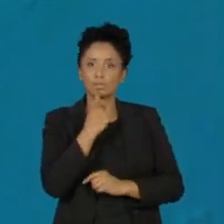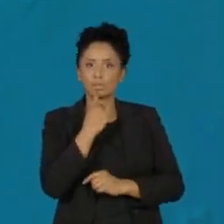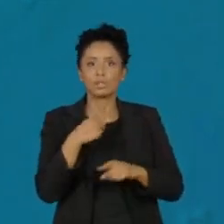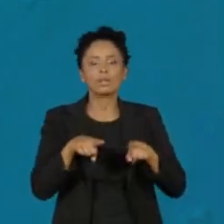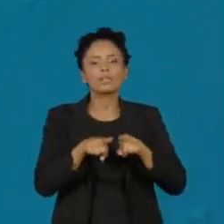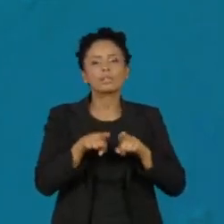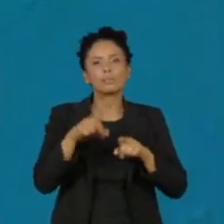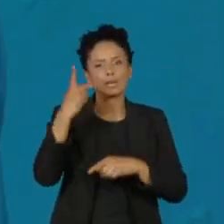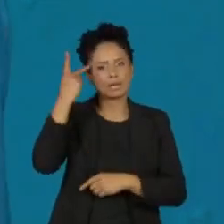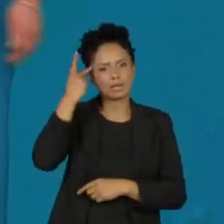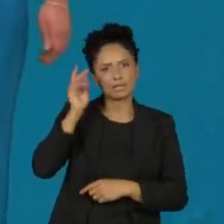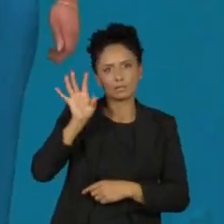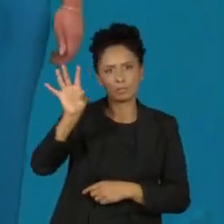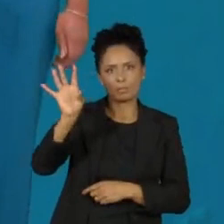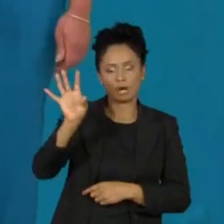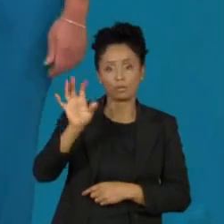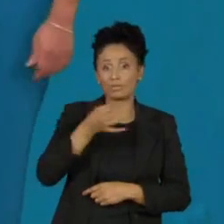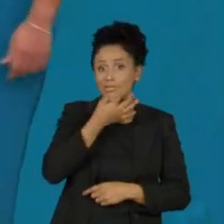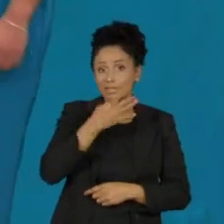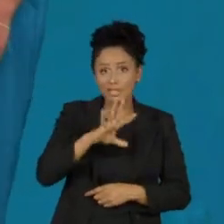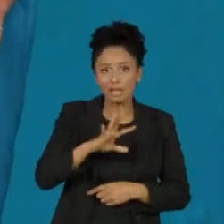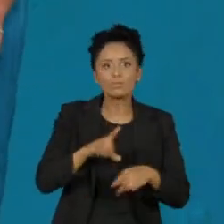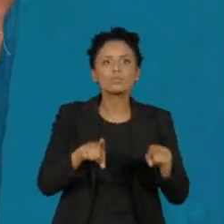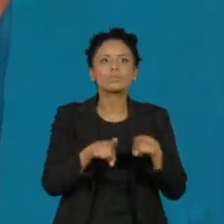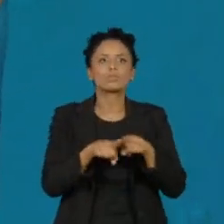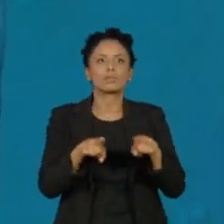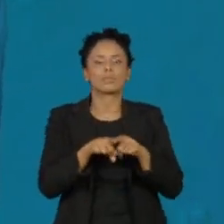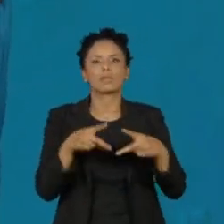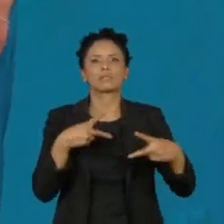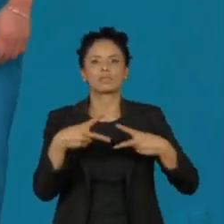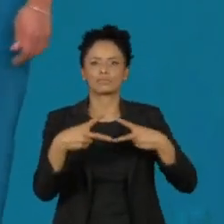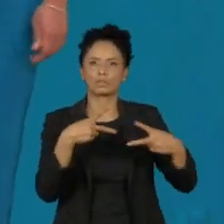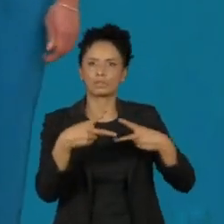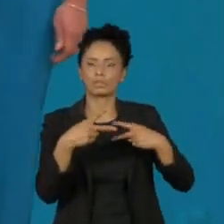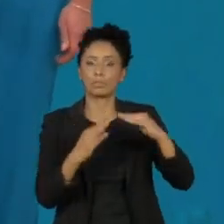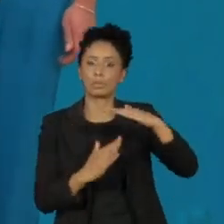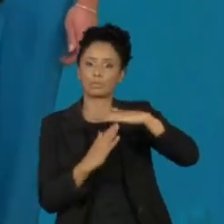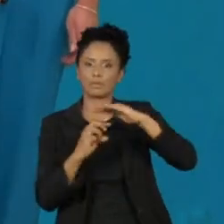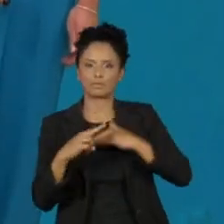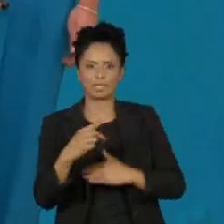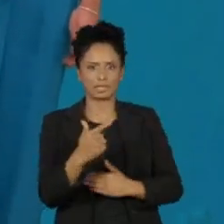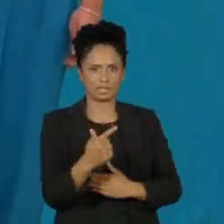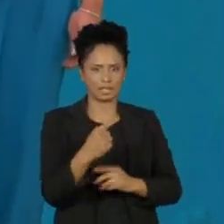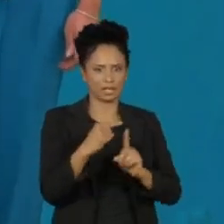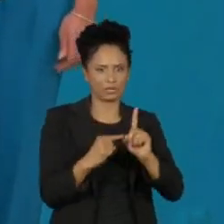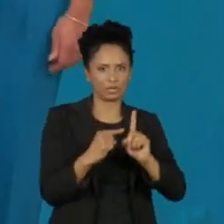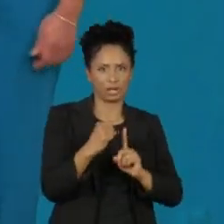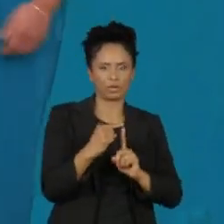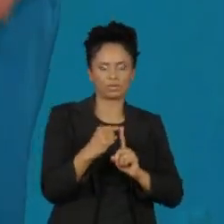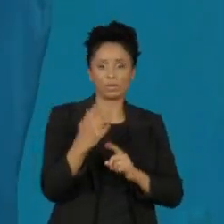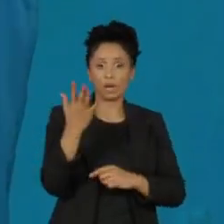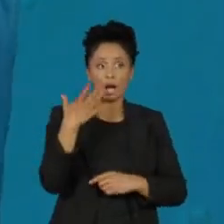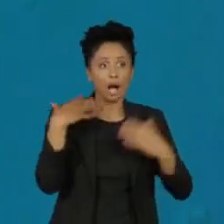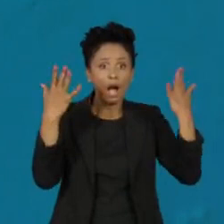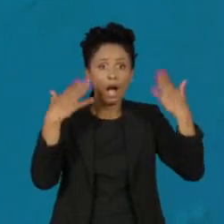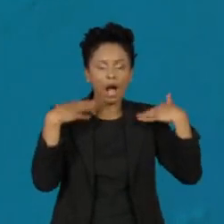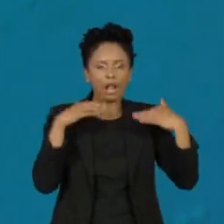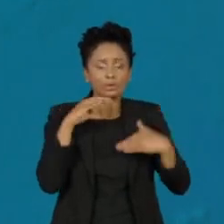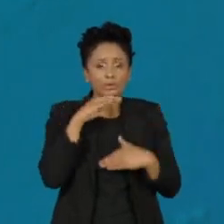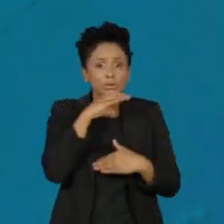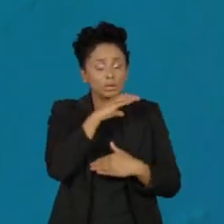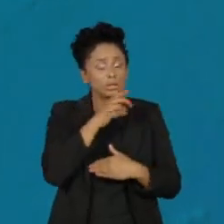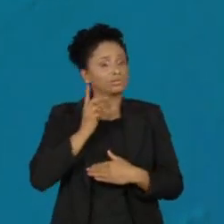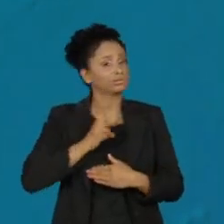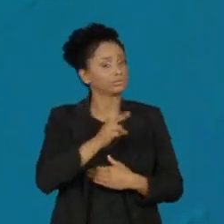também na capital paulista. Em Santos e também em São José dos Campos, máxima de 27 graus. O calor ainda continua sendo